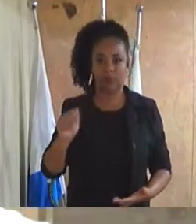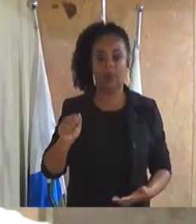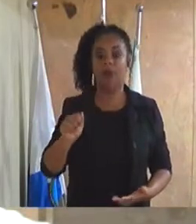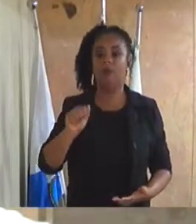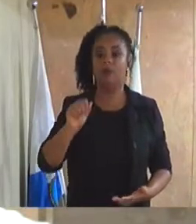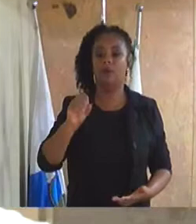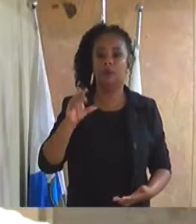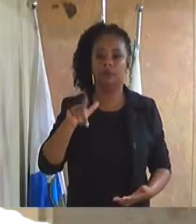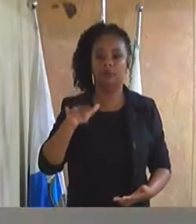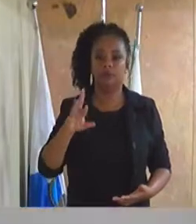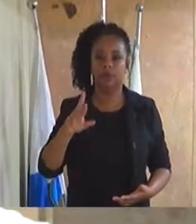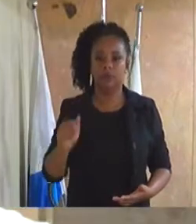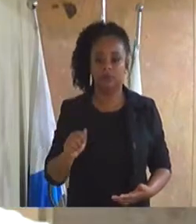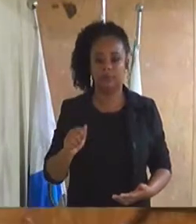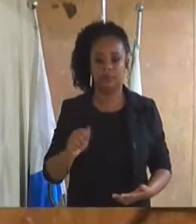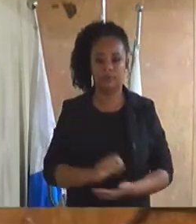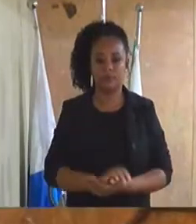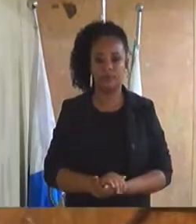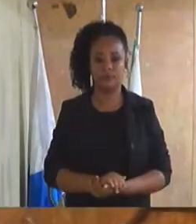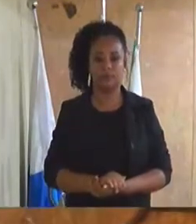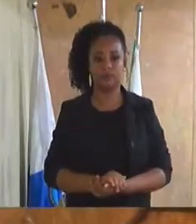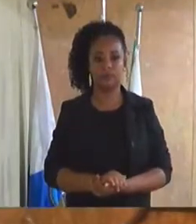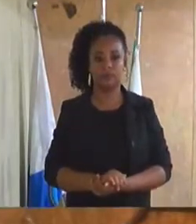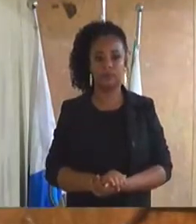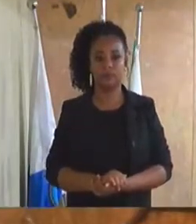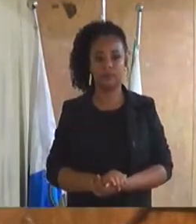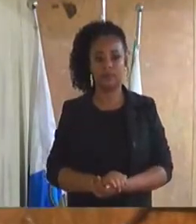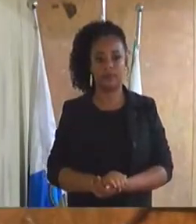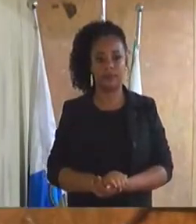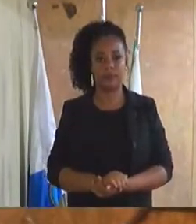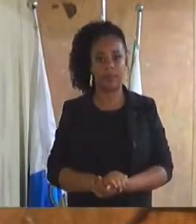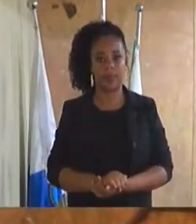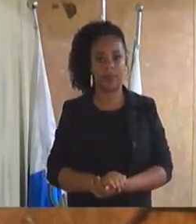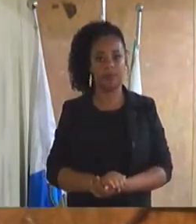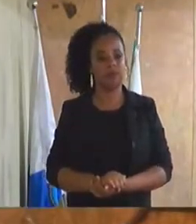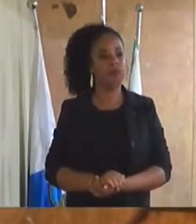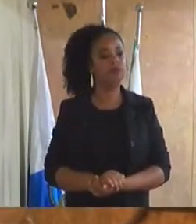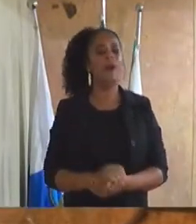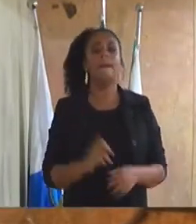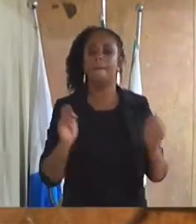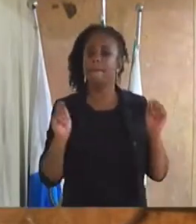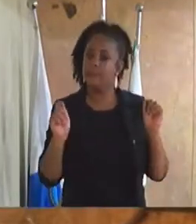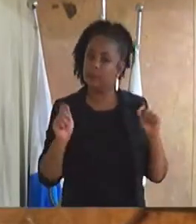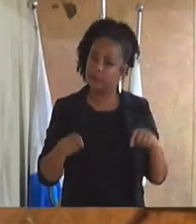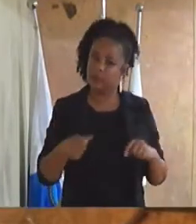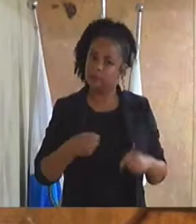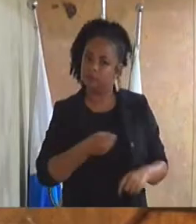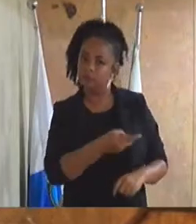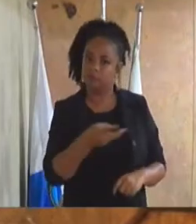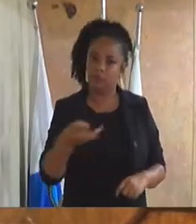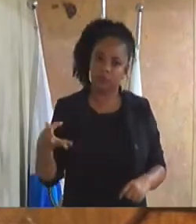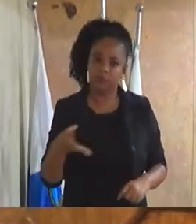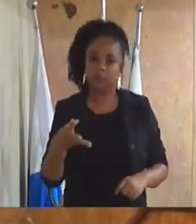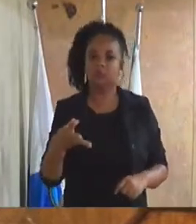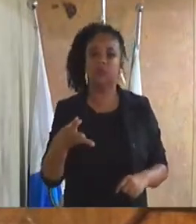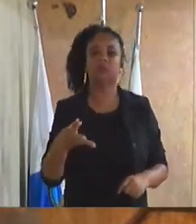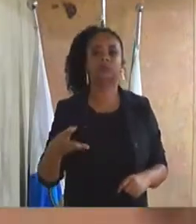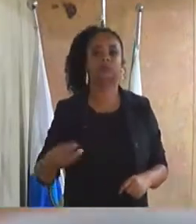para que faça a verificação do coro.